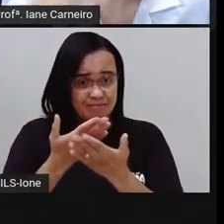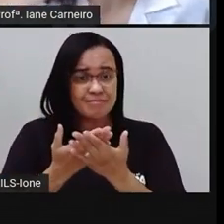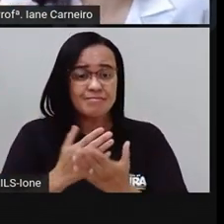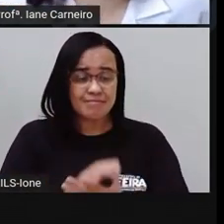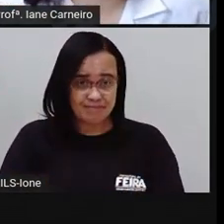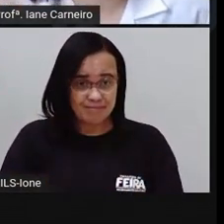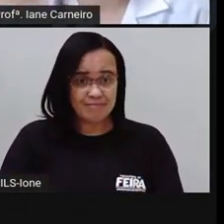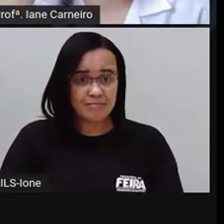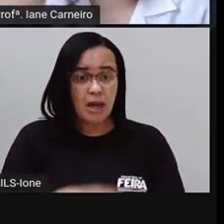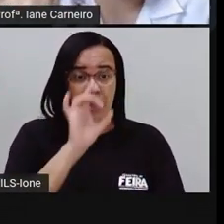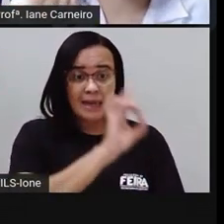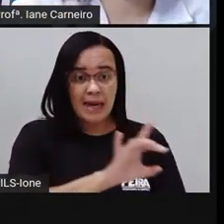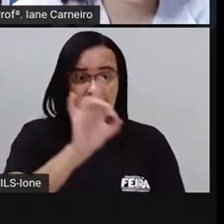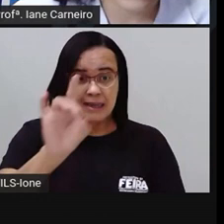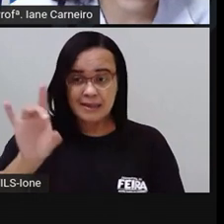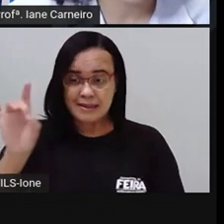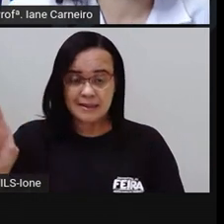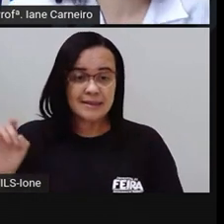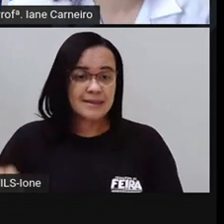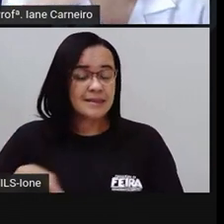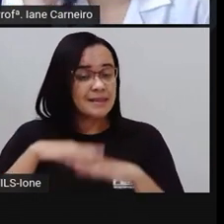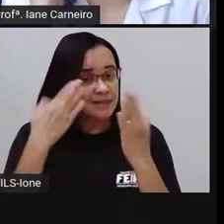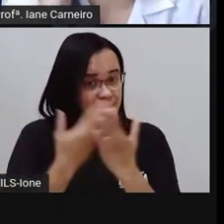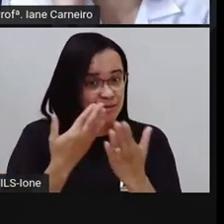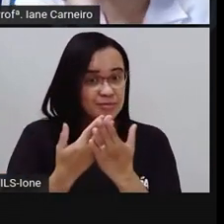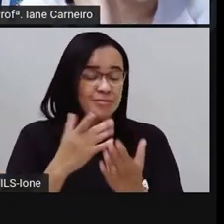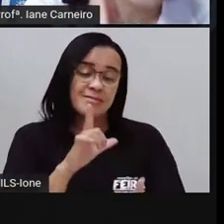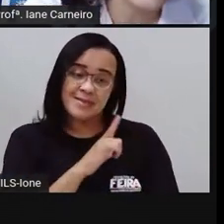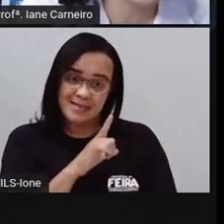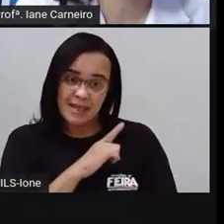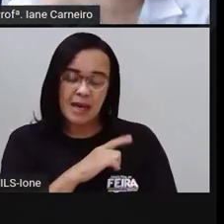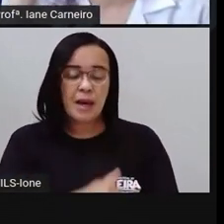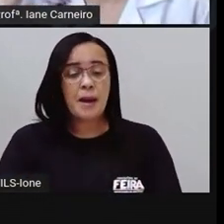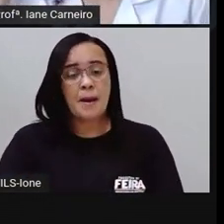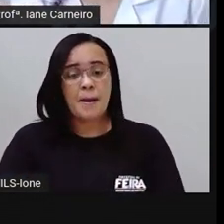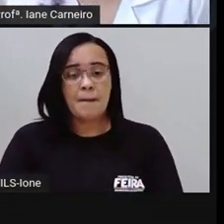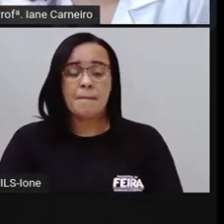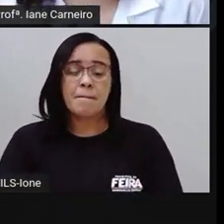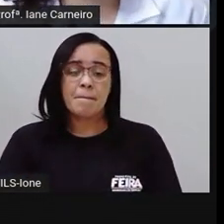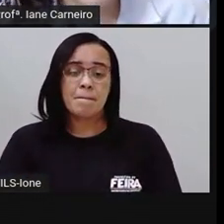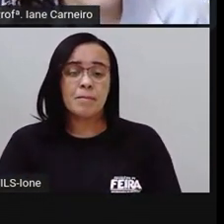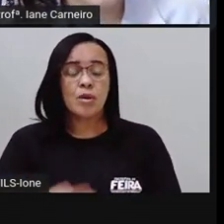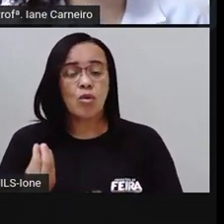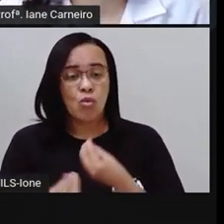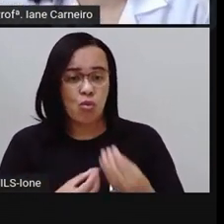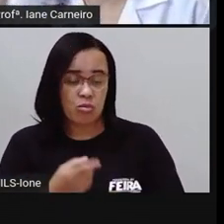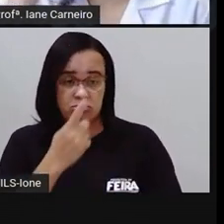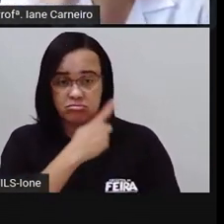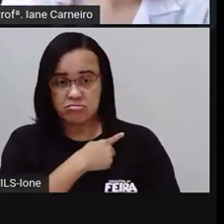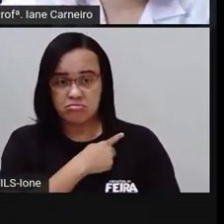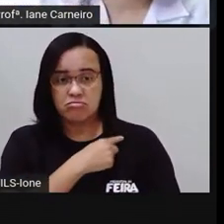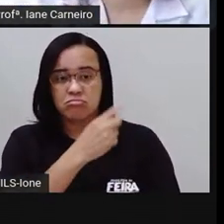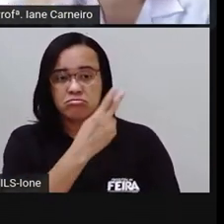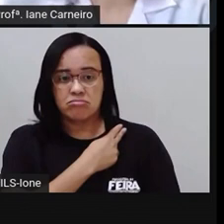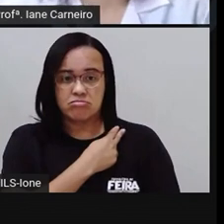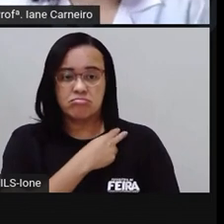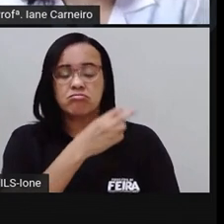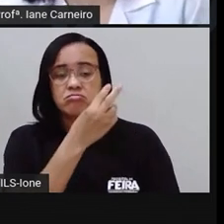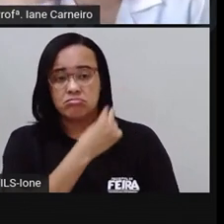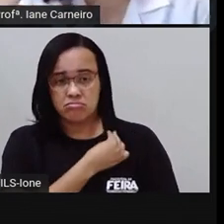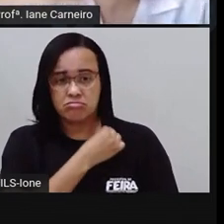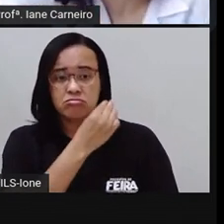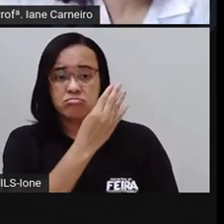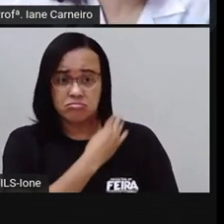Em que cada turma vai estudar, né? Então, tem a sala do primeiro ano, a sala do segundo, do terceiro, do